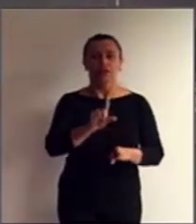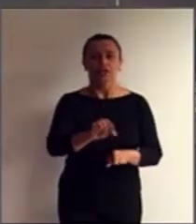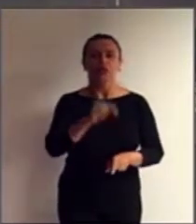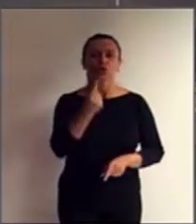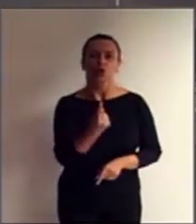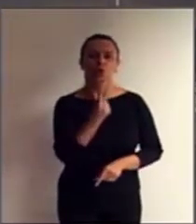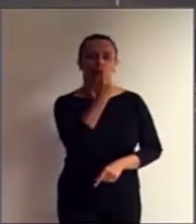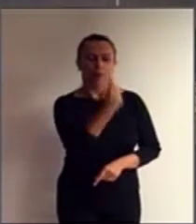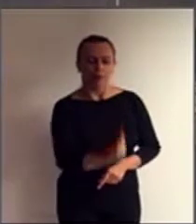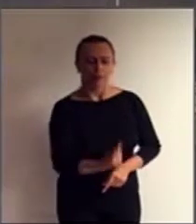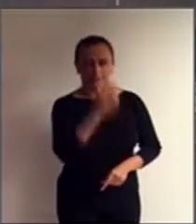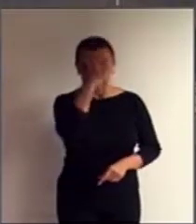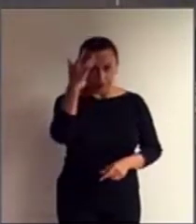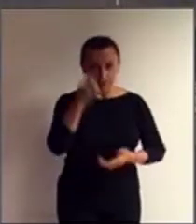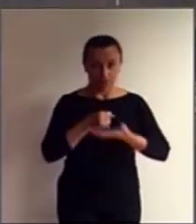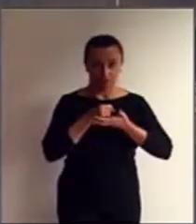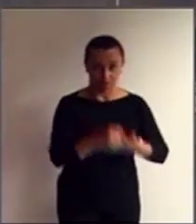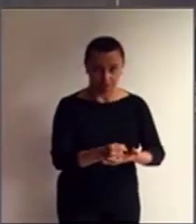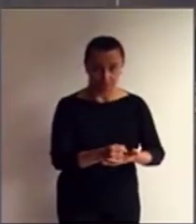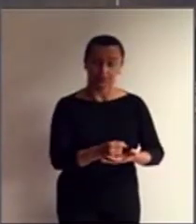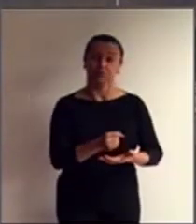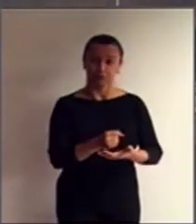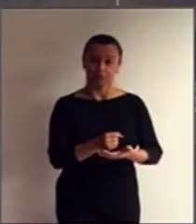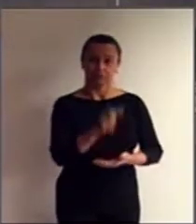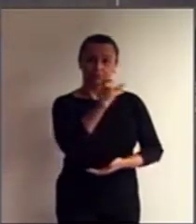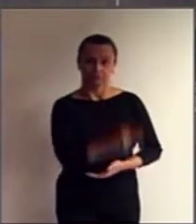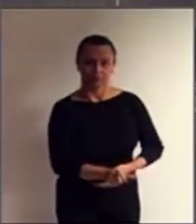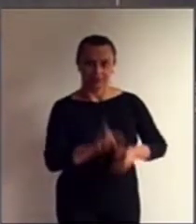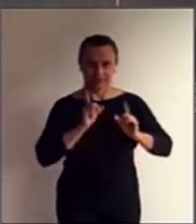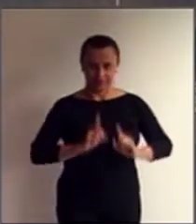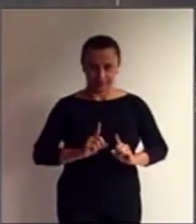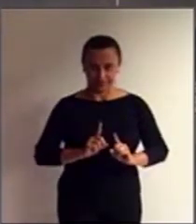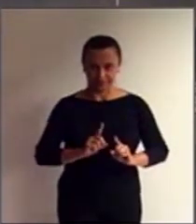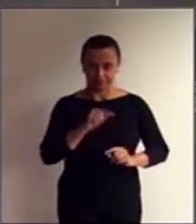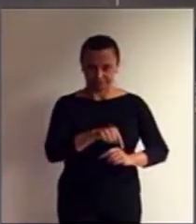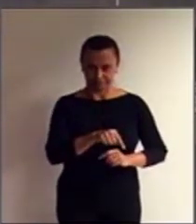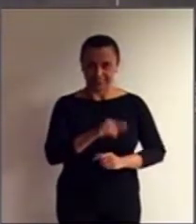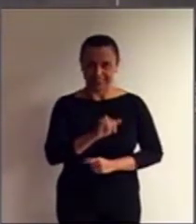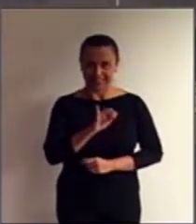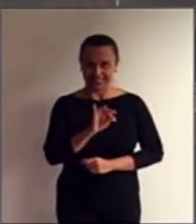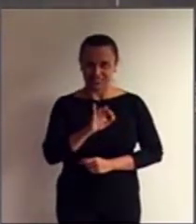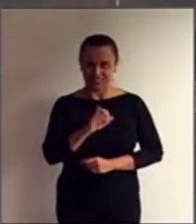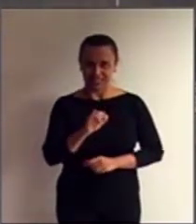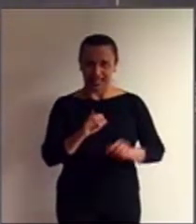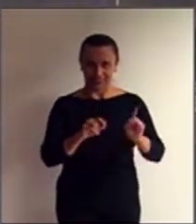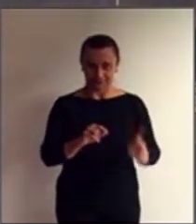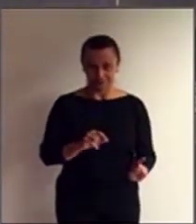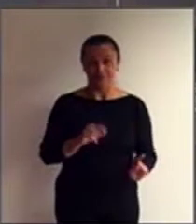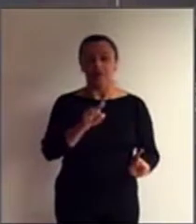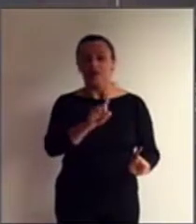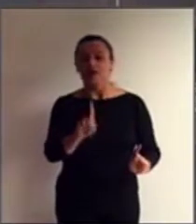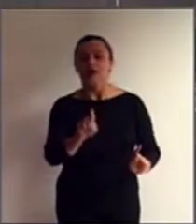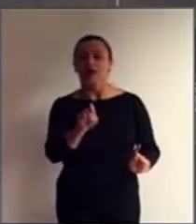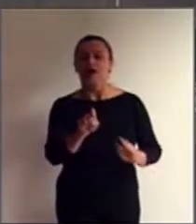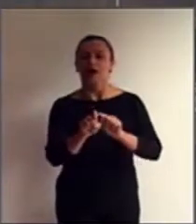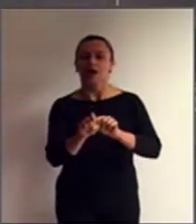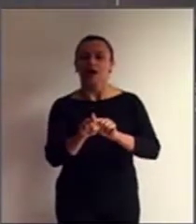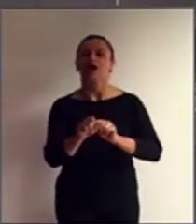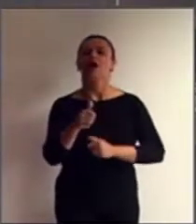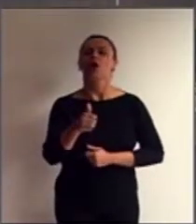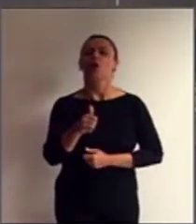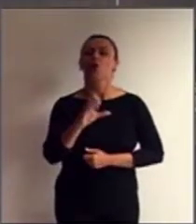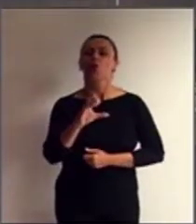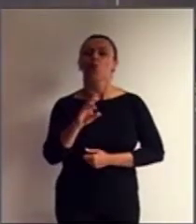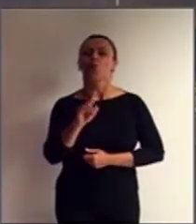responsável pelo apoio a ser prestado à pessoa interditada, que é chamado de curador. O curador